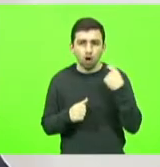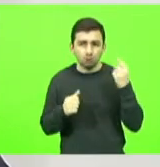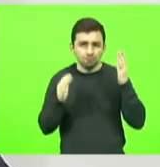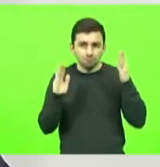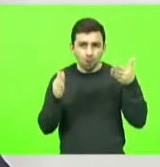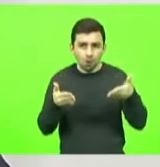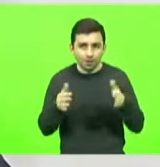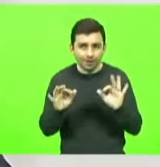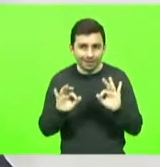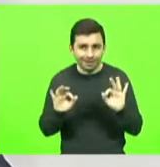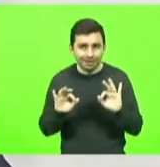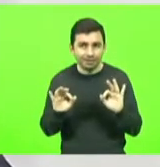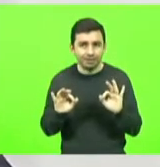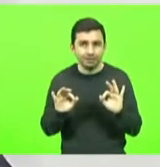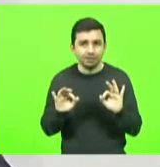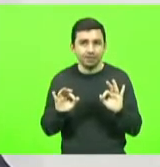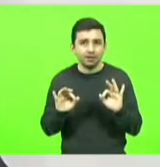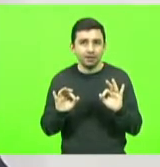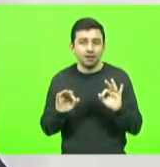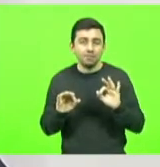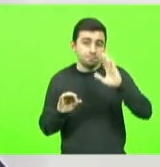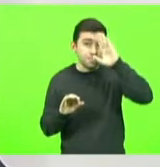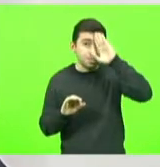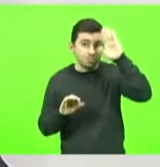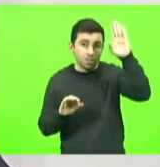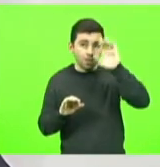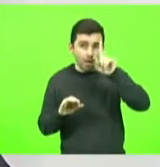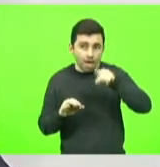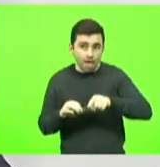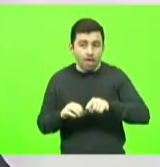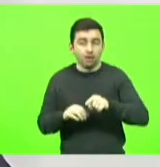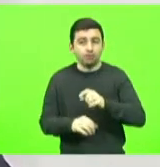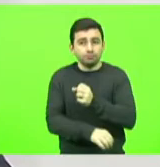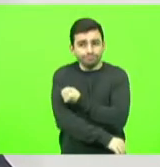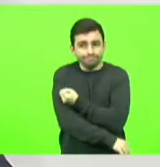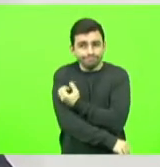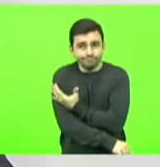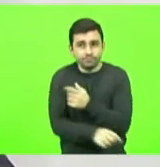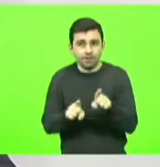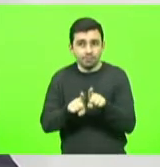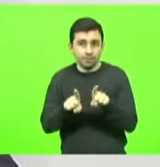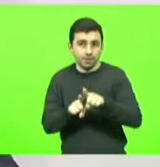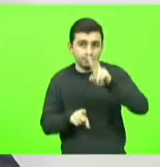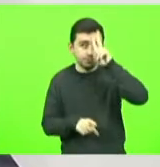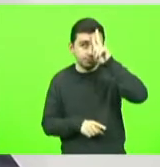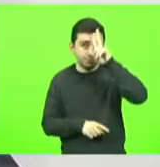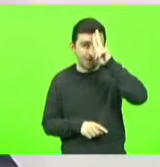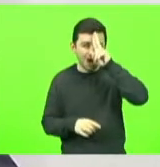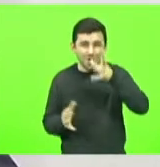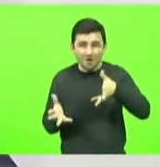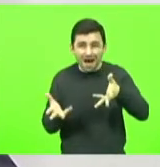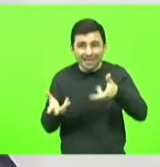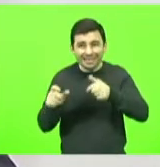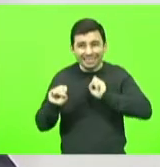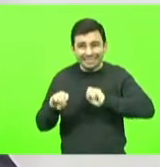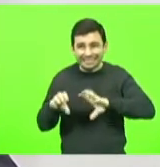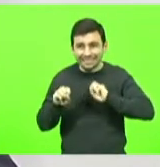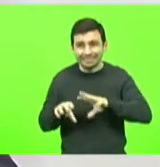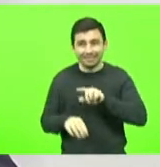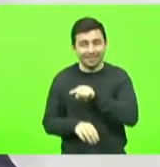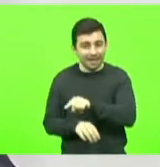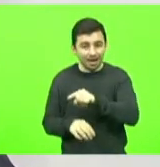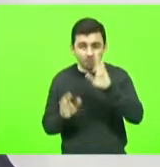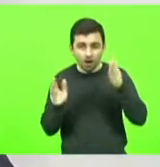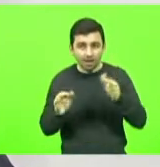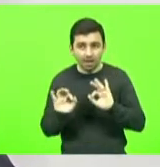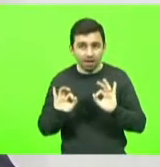principalmente no ensino fundamental, no ensino médio, de qualidade, nós vamos